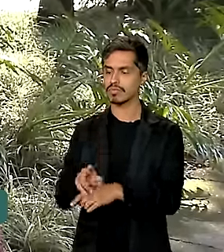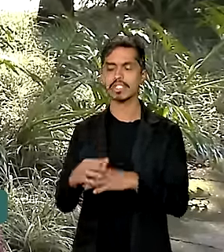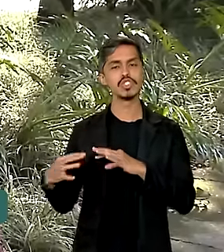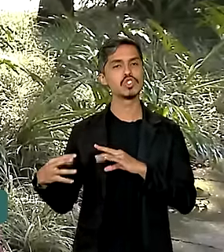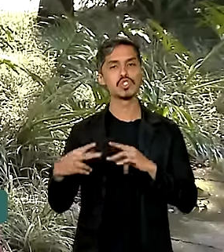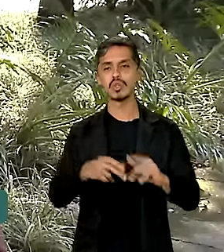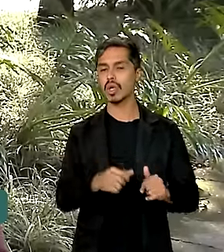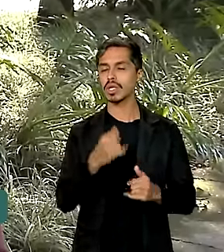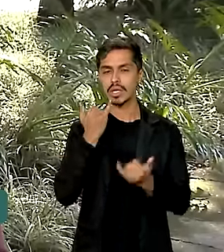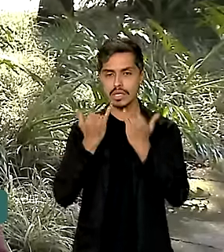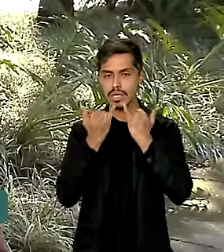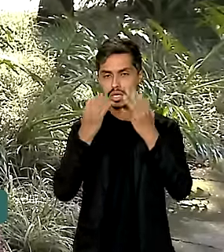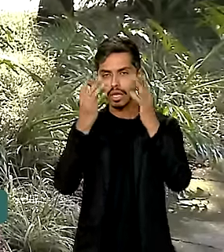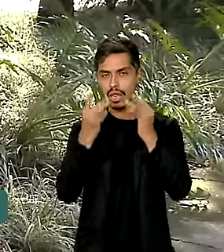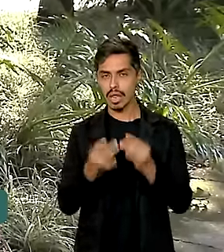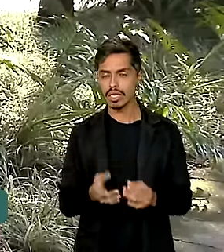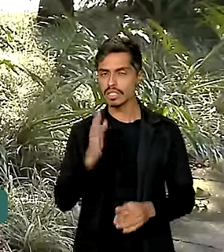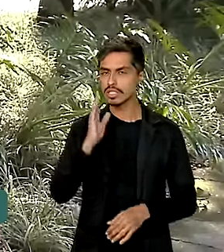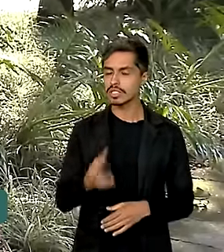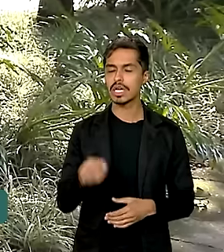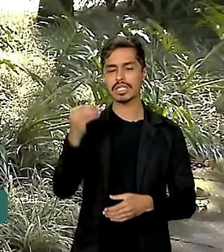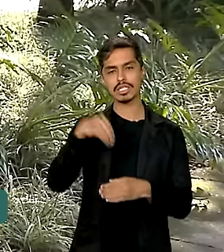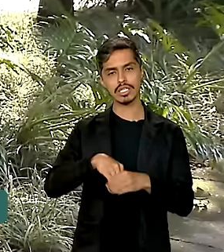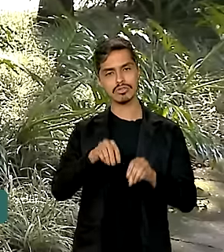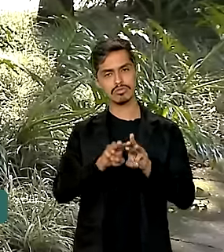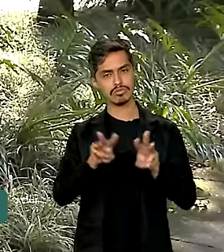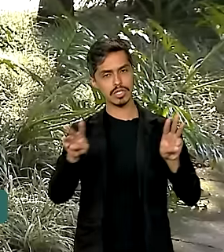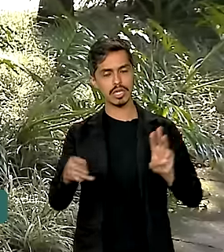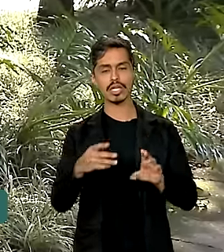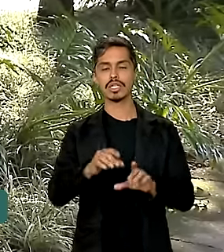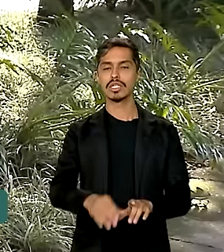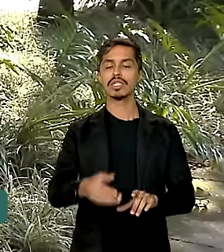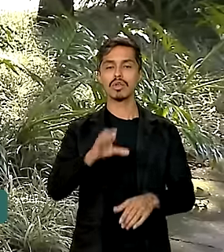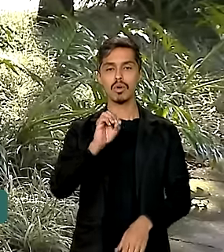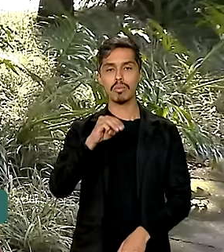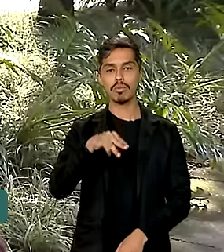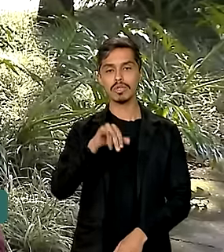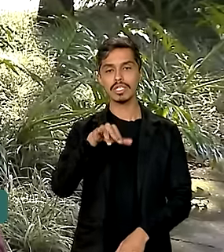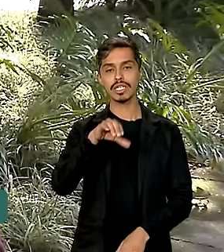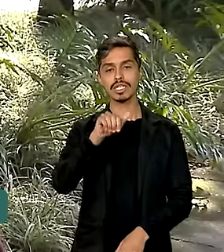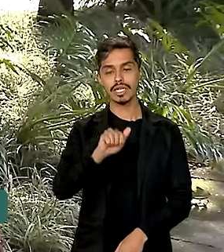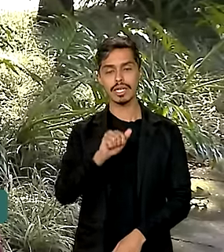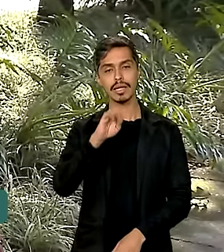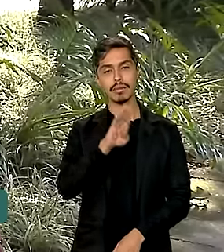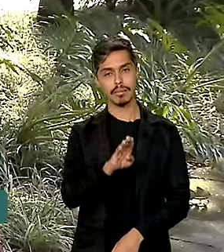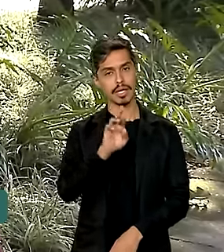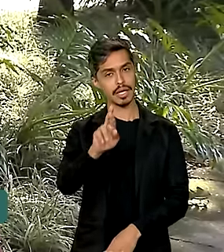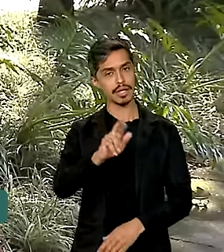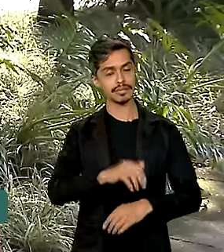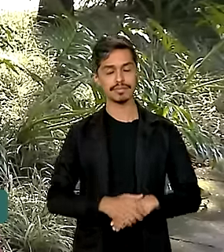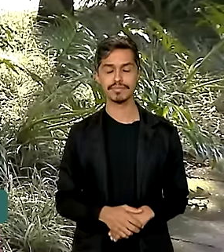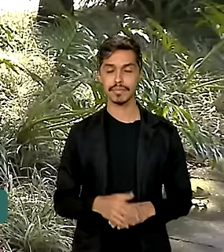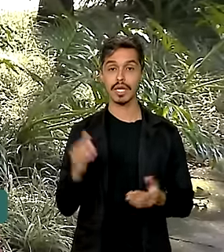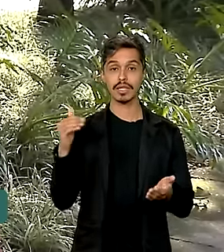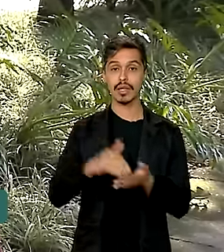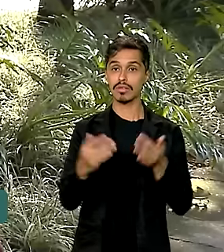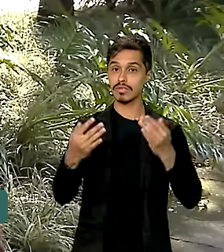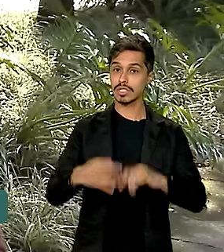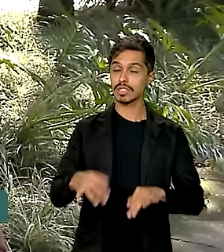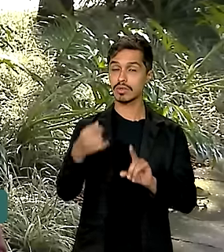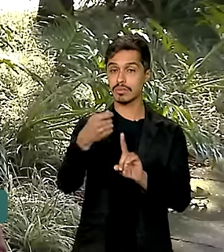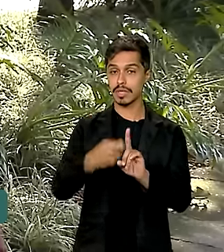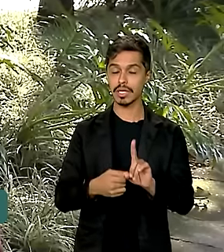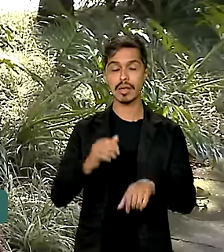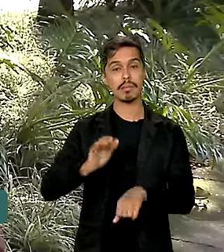essas informações estão detalhadas já na plataforma Comunica.br. E até o fim deste mês serão inseridas